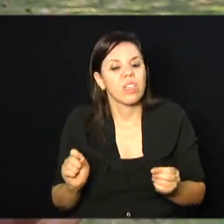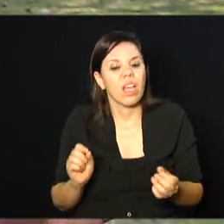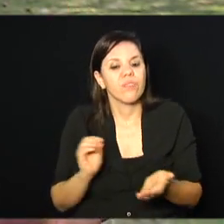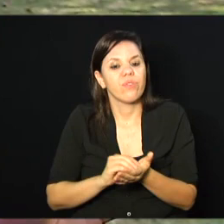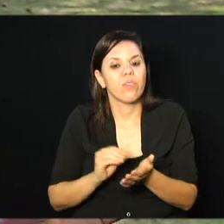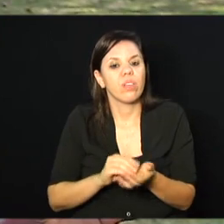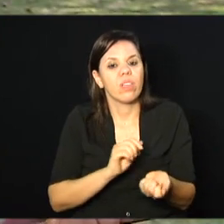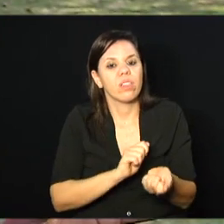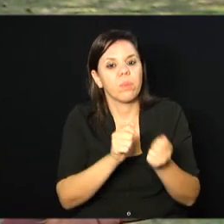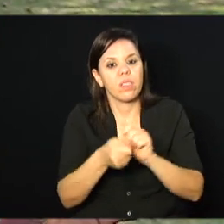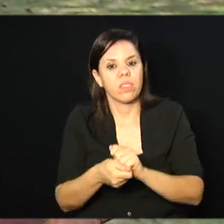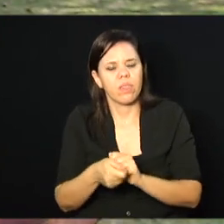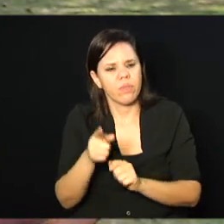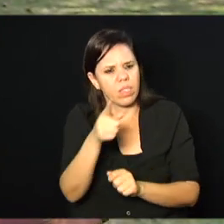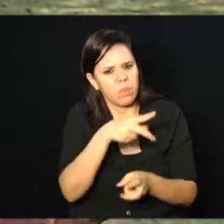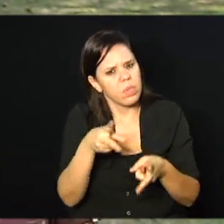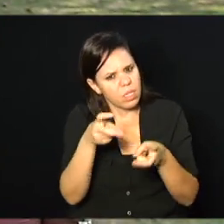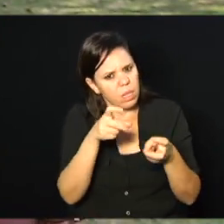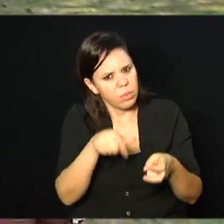né? Vocês percebem isso também?